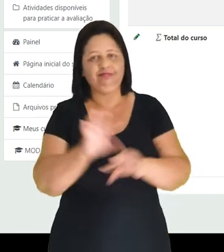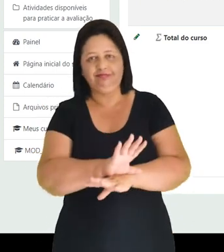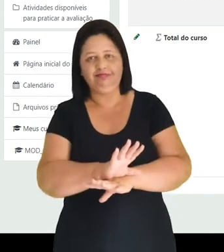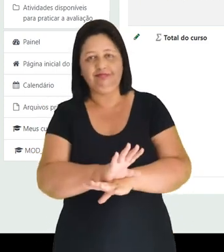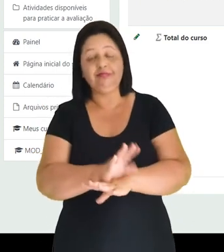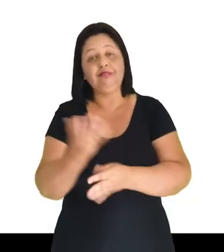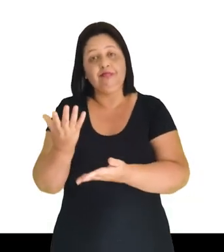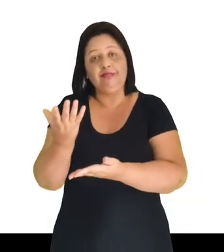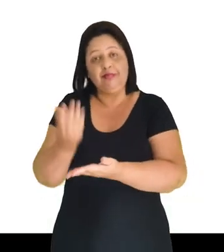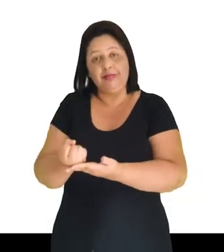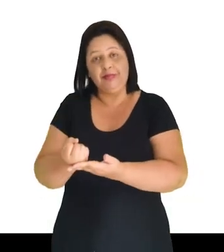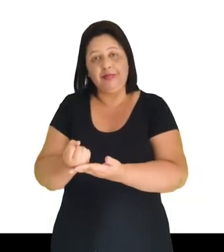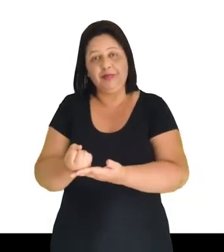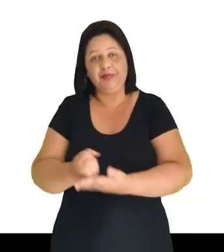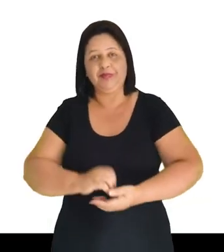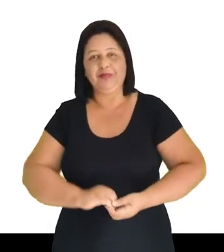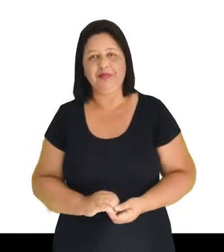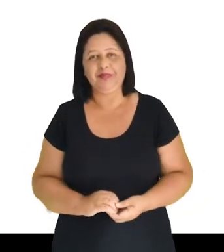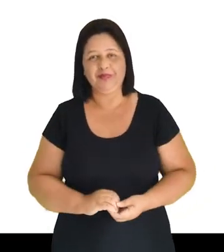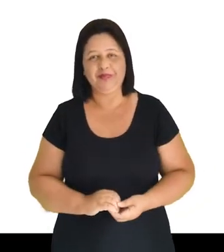final, clico em salvar.